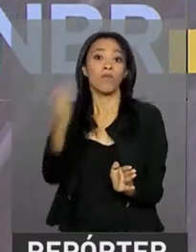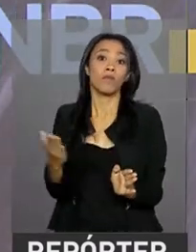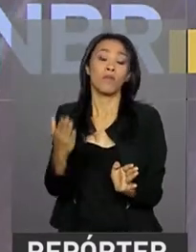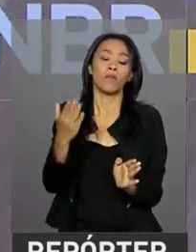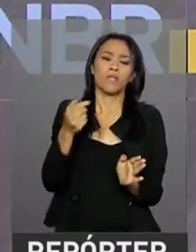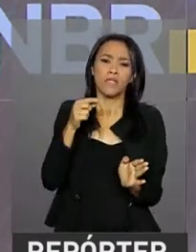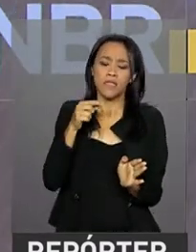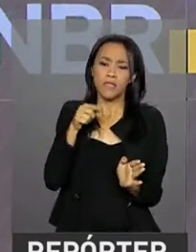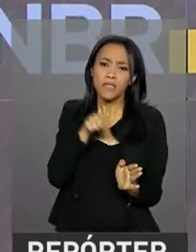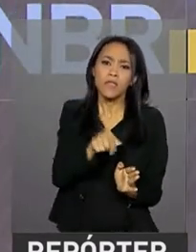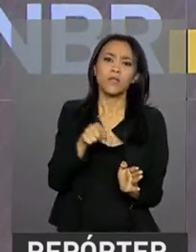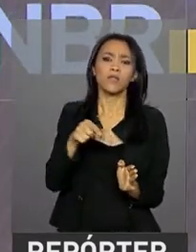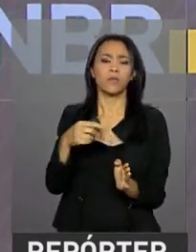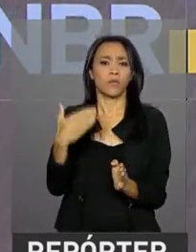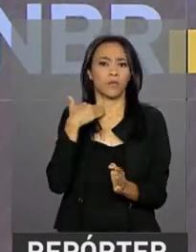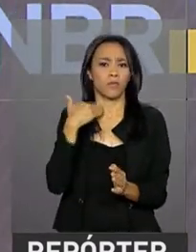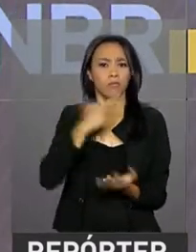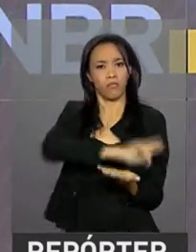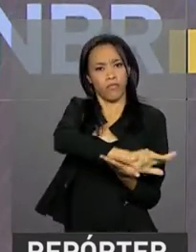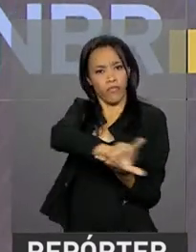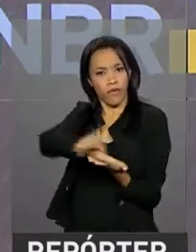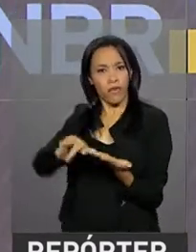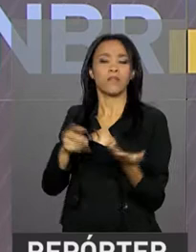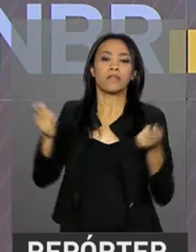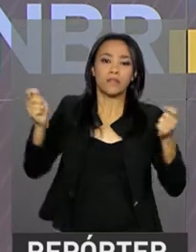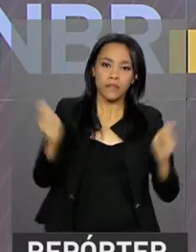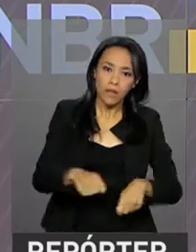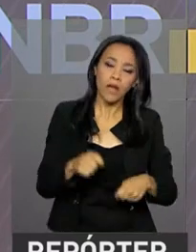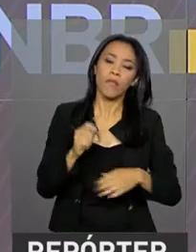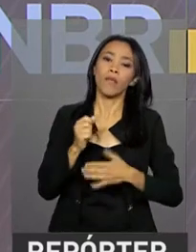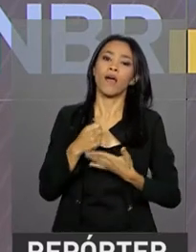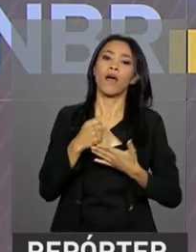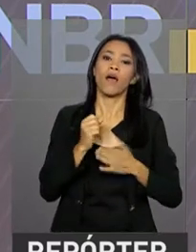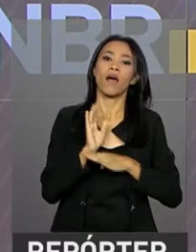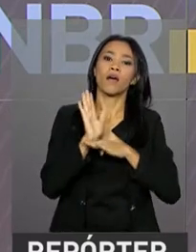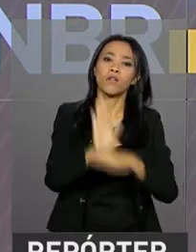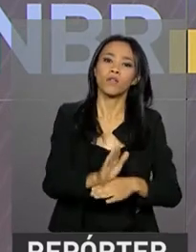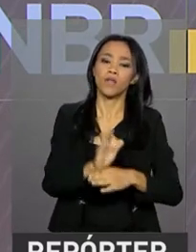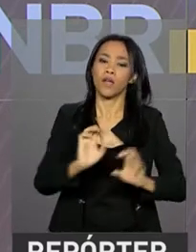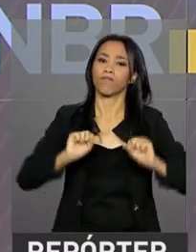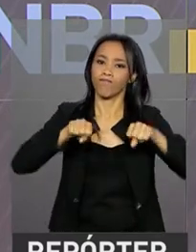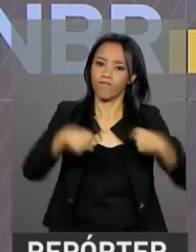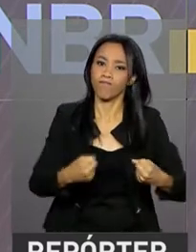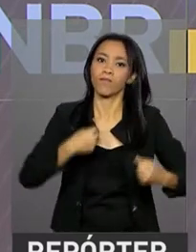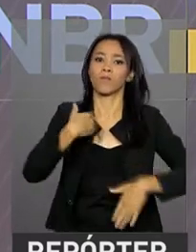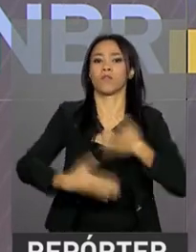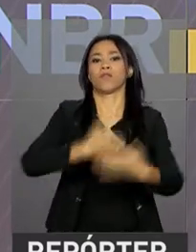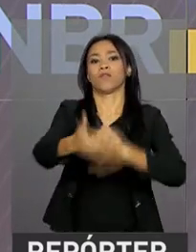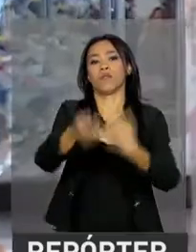isso, as instituições financeiras podem ajudar na retomada do crescimento econômico do país.